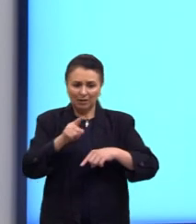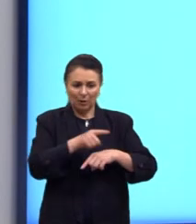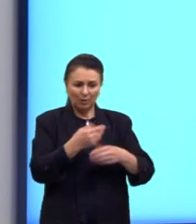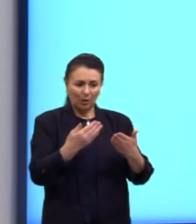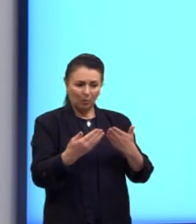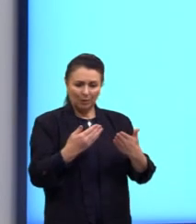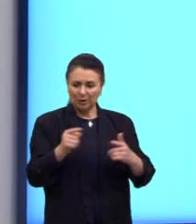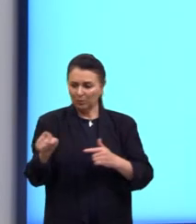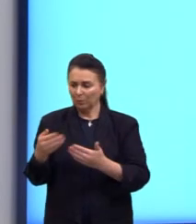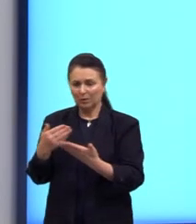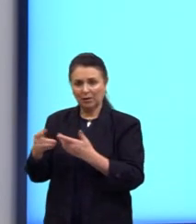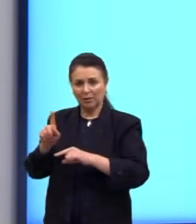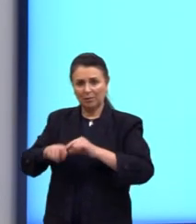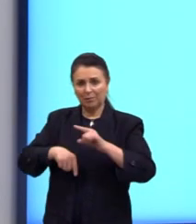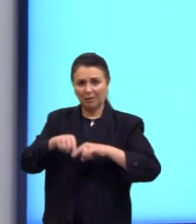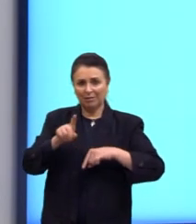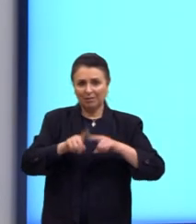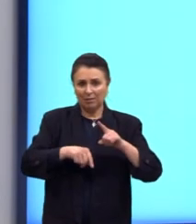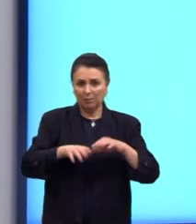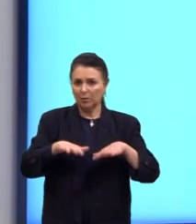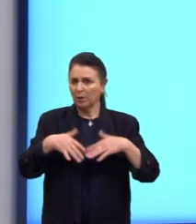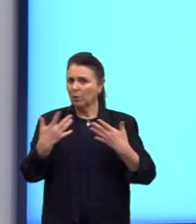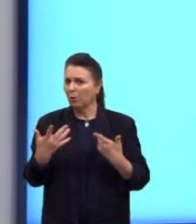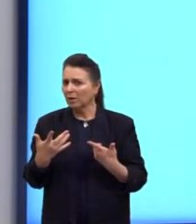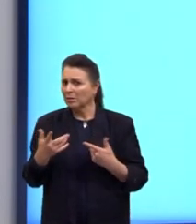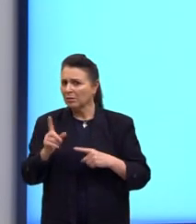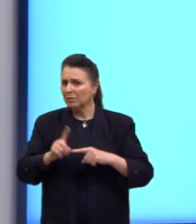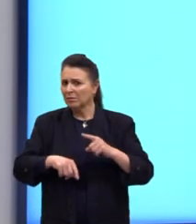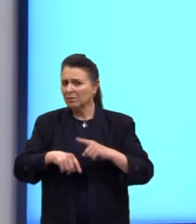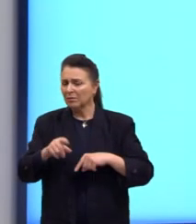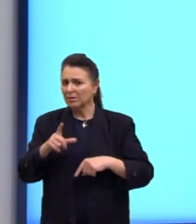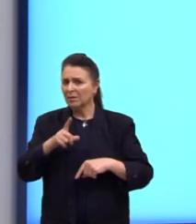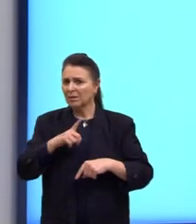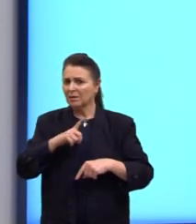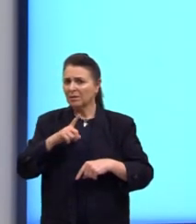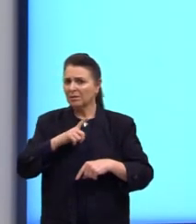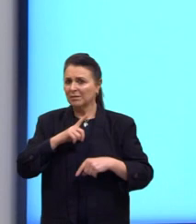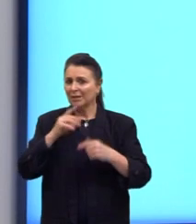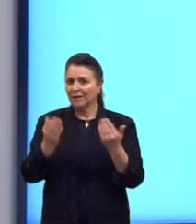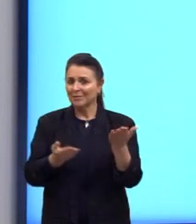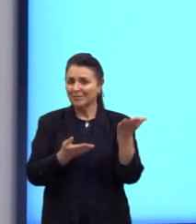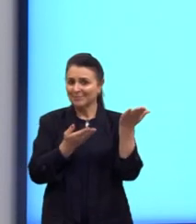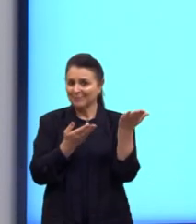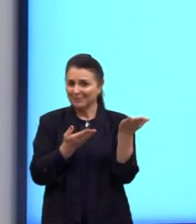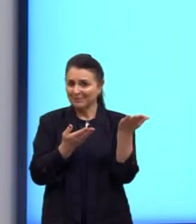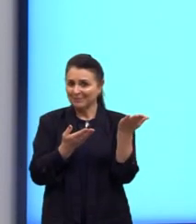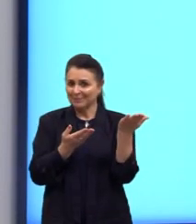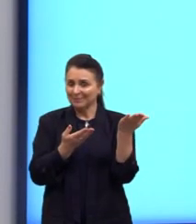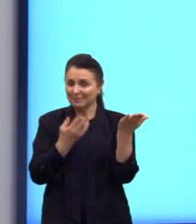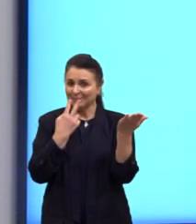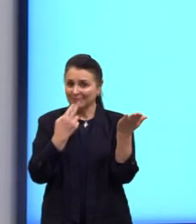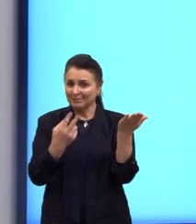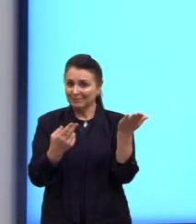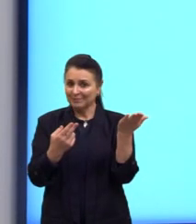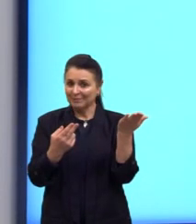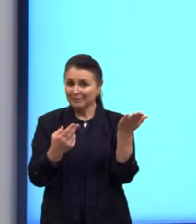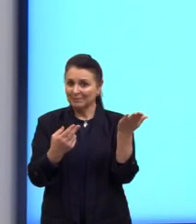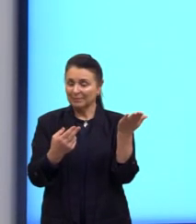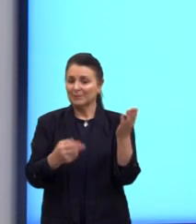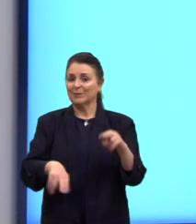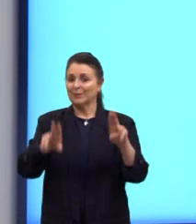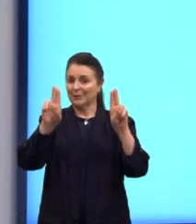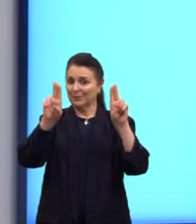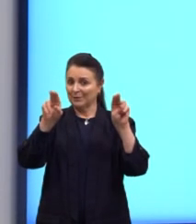Que materiais são esses? Bom, nós temos aqui, what makes a book? Nós estamos falando de livro,